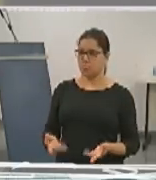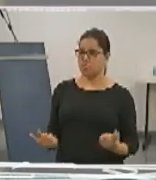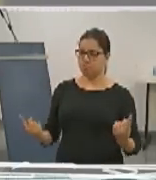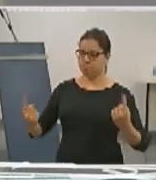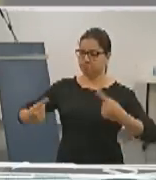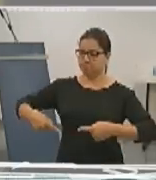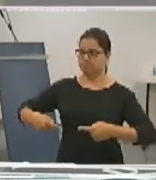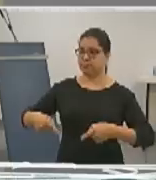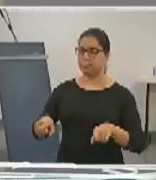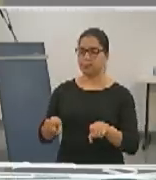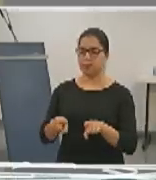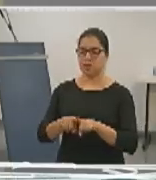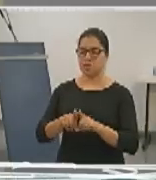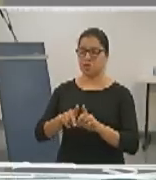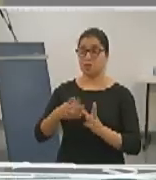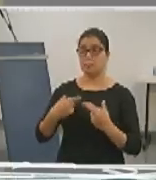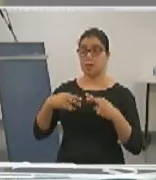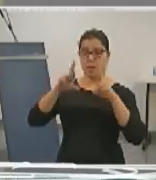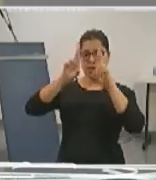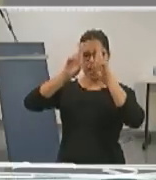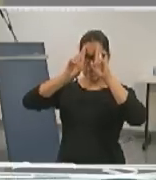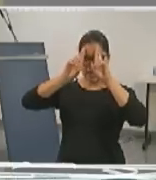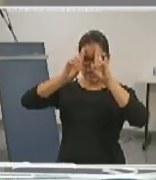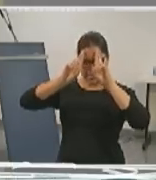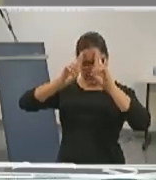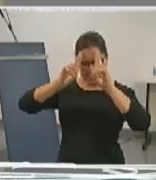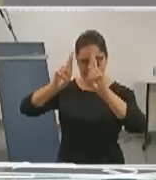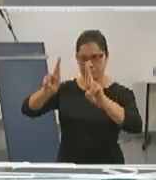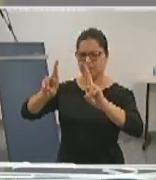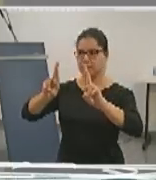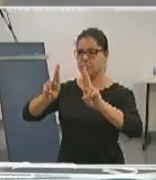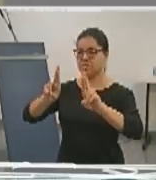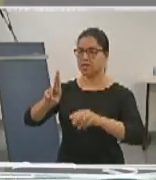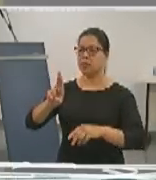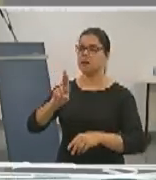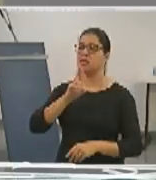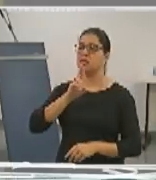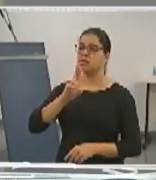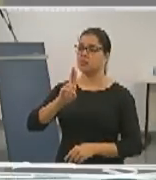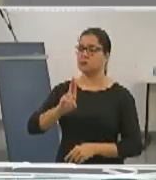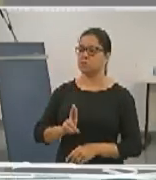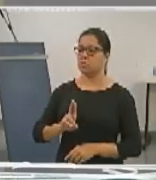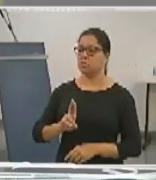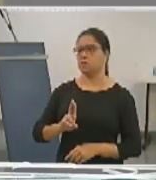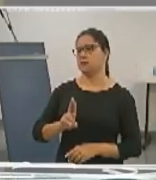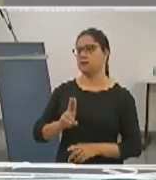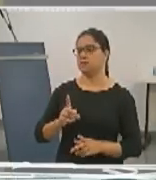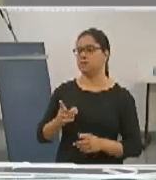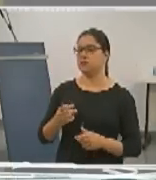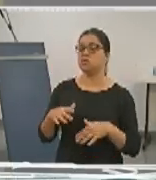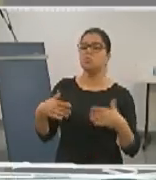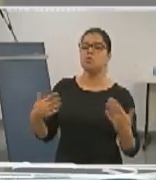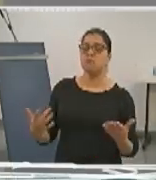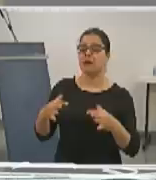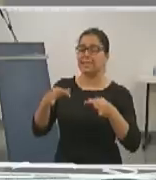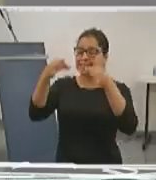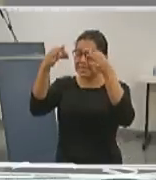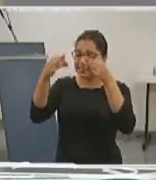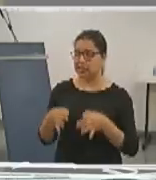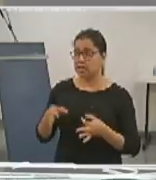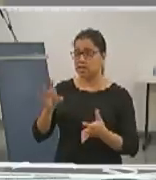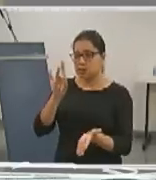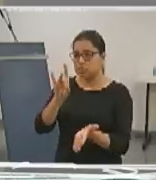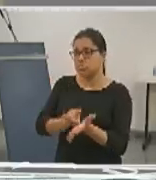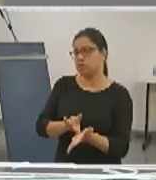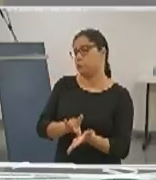De que será respeitado incondicionalmente o resultado da consulta prévia. Sendo assim, os três nomes que comporão a lista